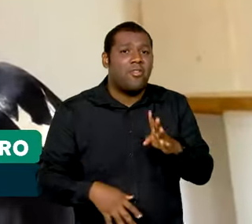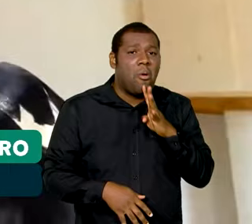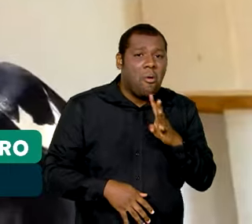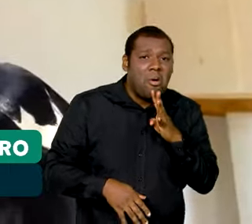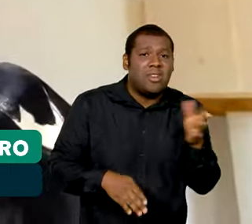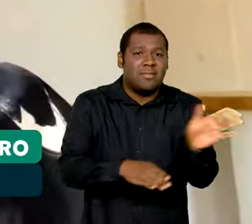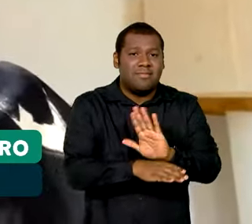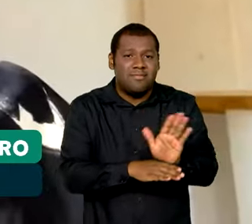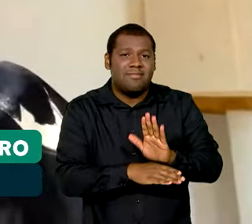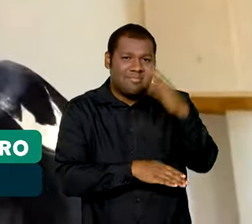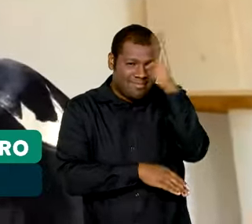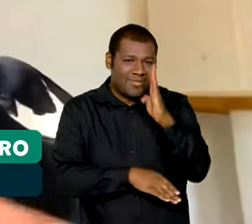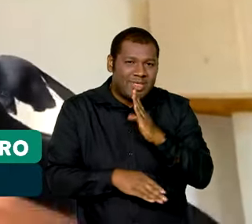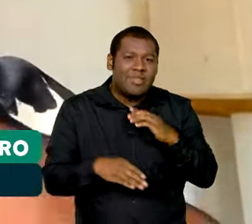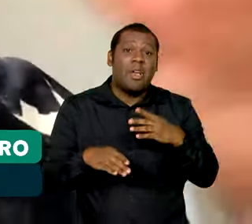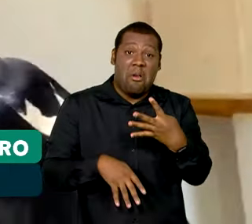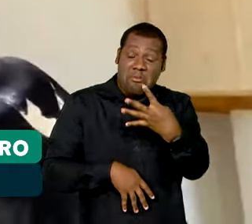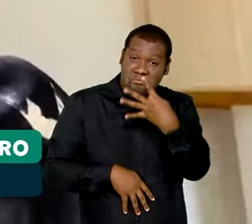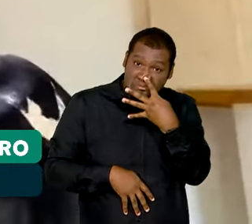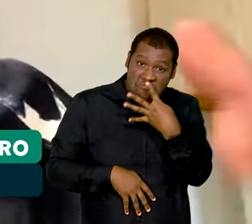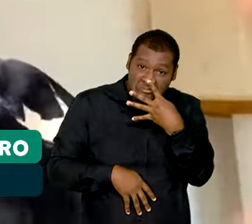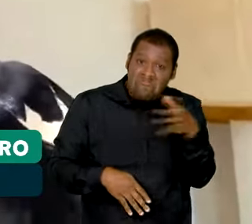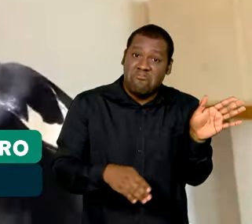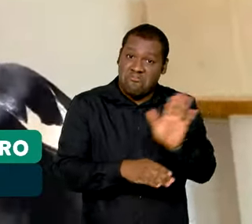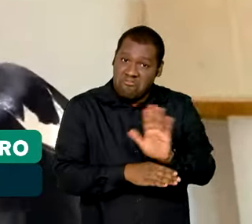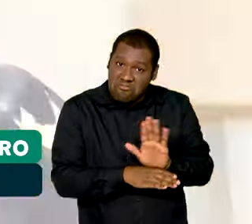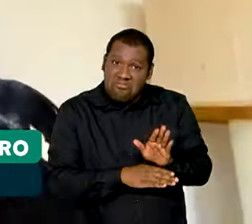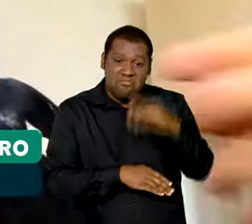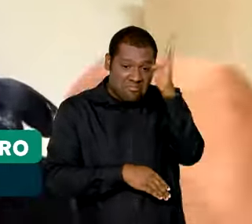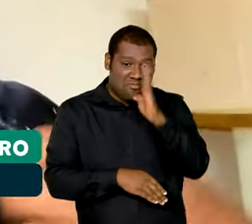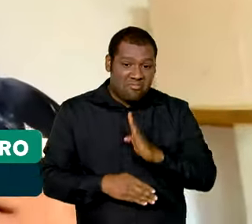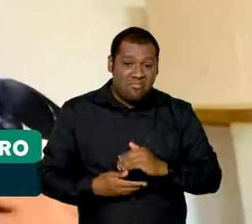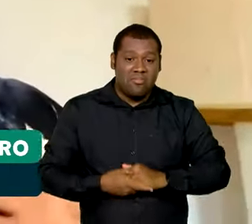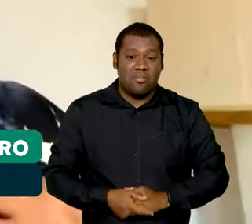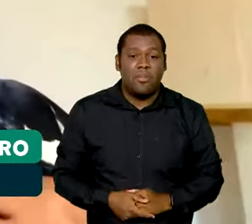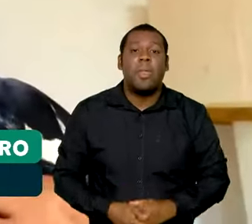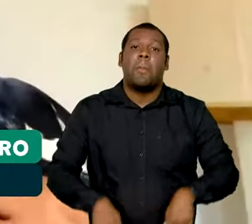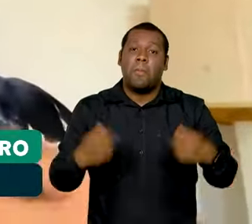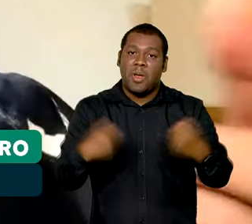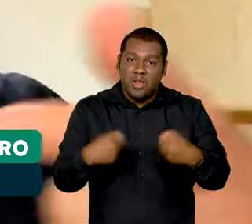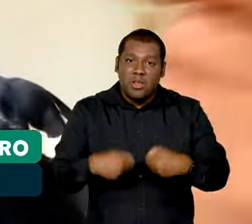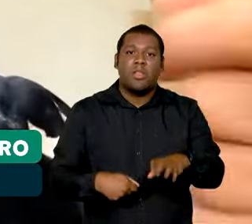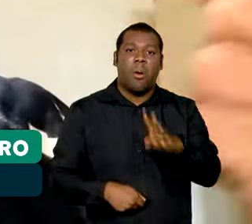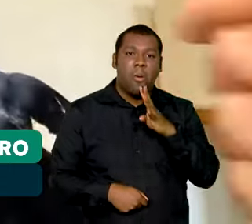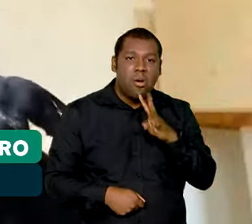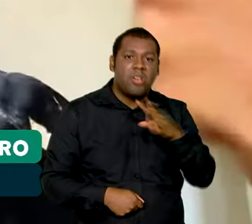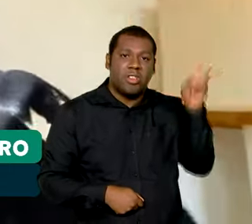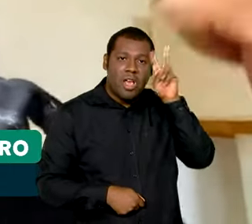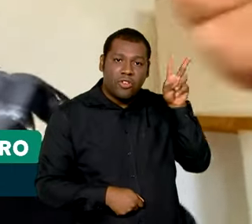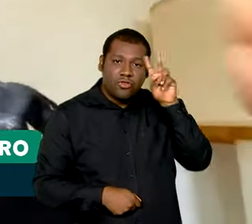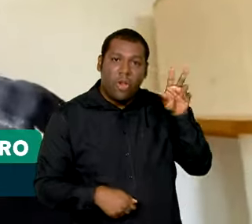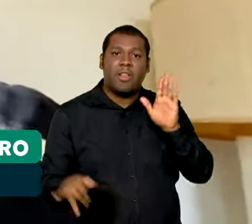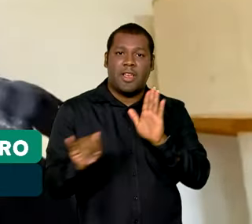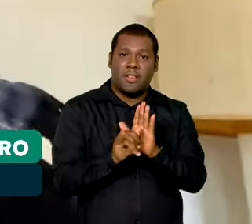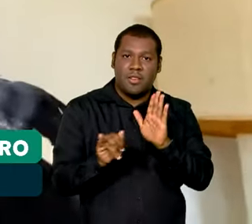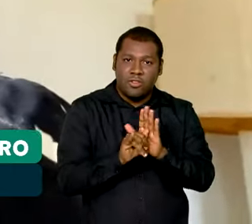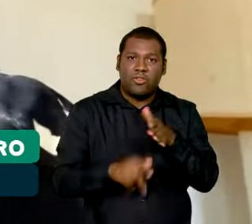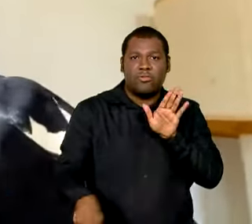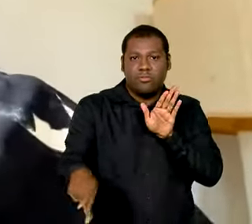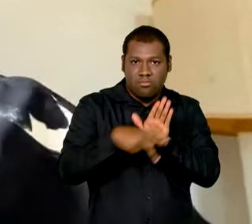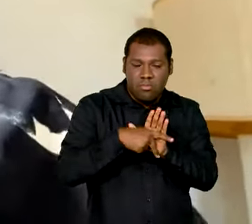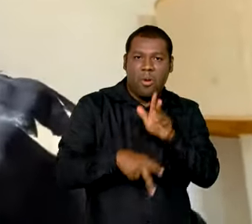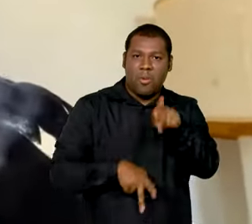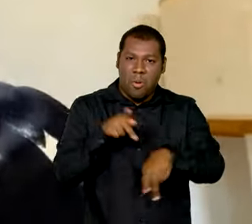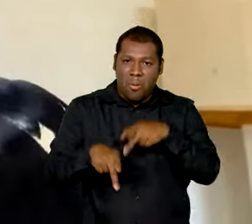cinema brasileiro e está gostando, está viralizando e tal. A gente tem que conhecer a nossa história para ter régua e compasso